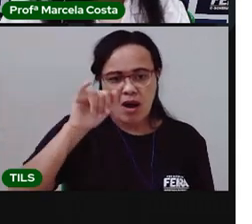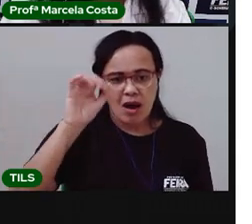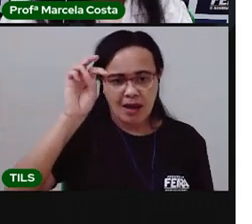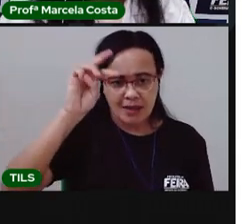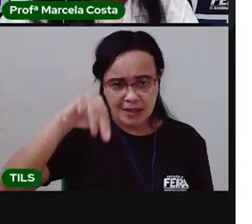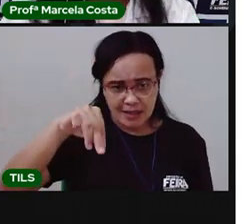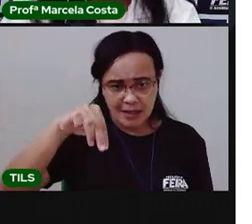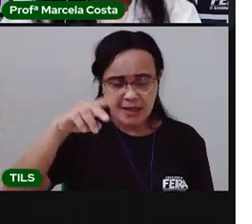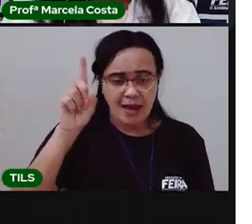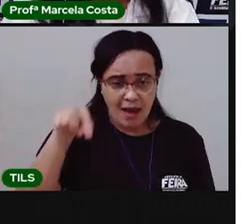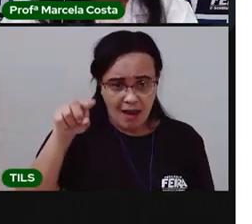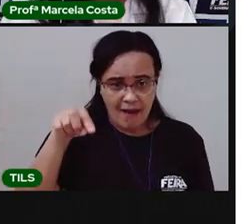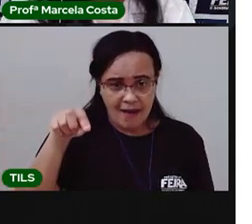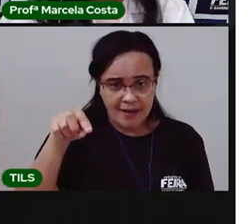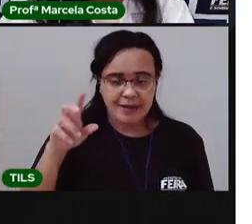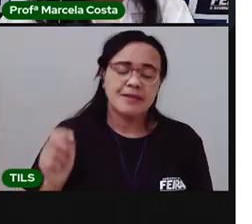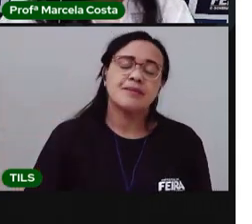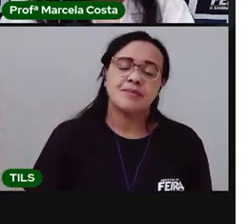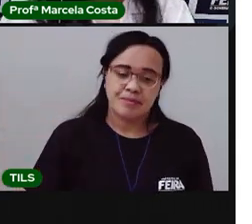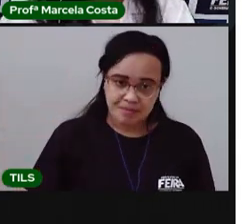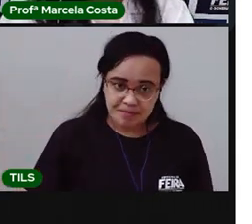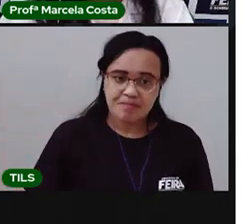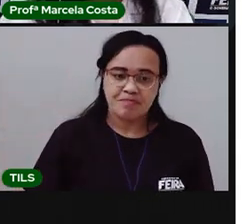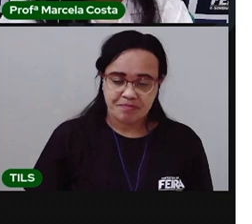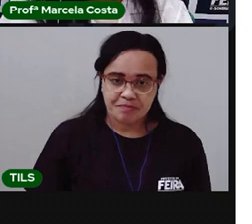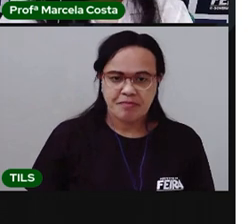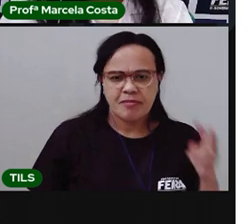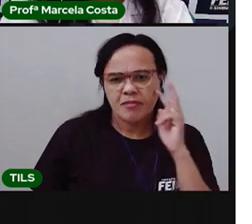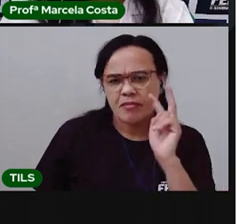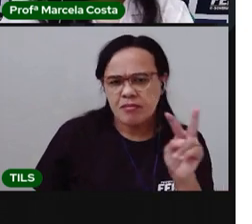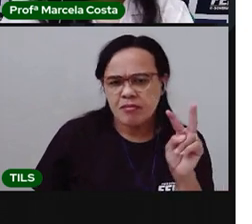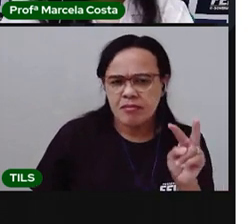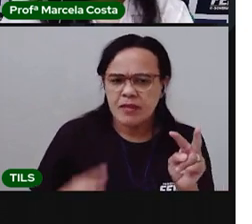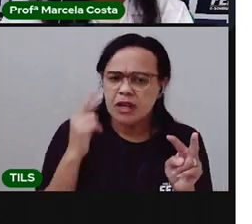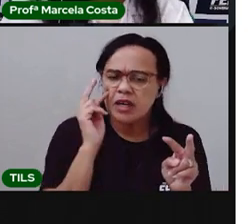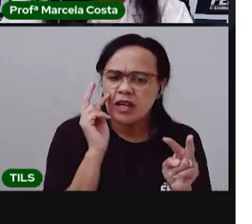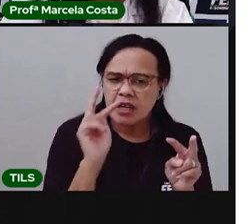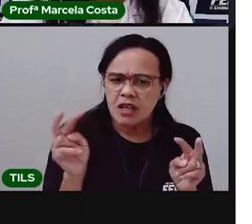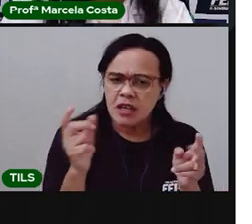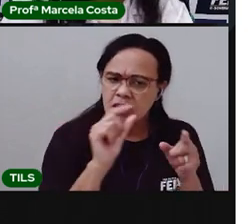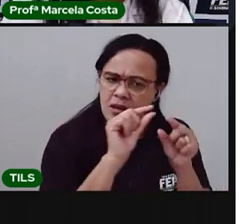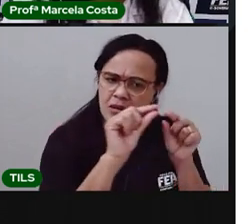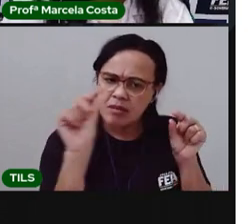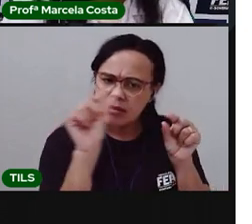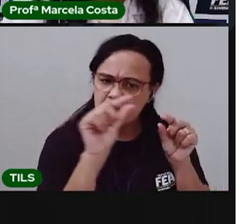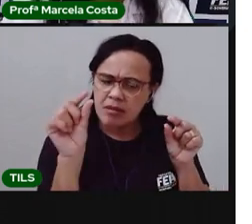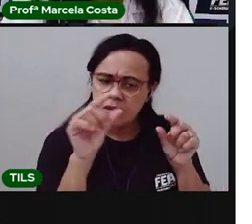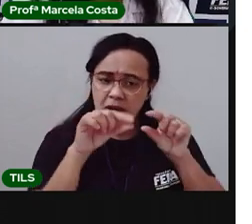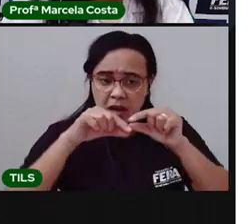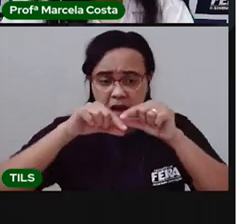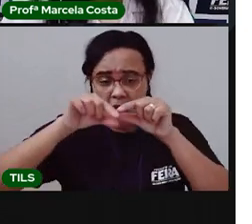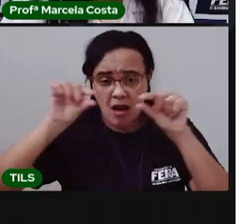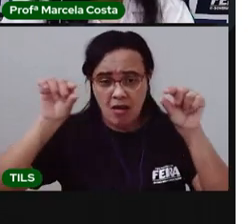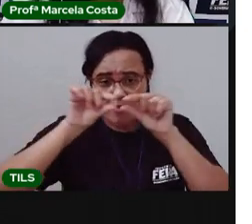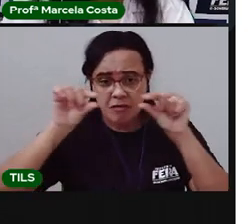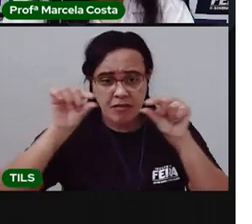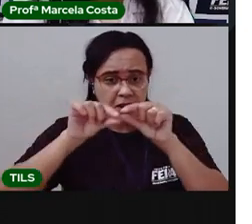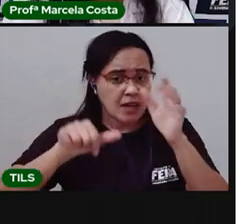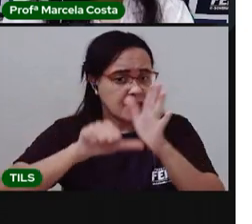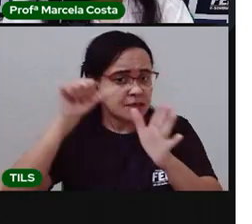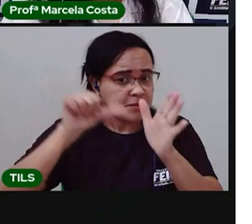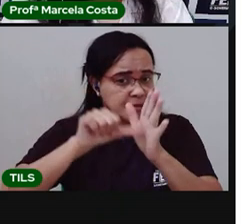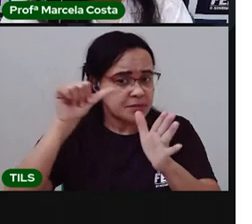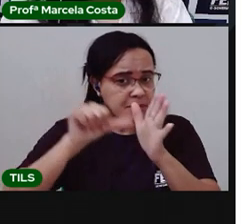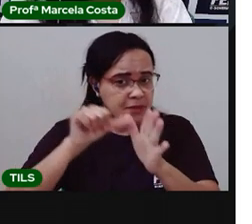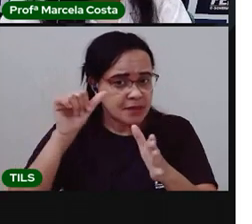Primeira linha. Eu vi uma barata na careca do vovô. Assim